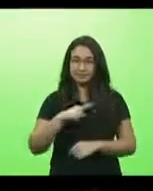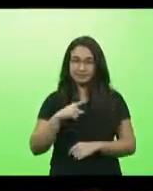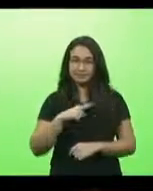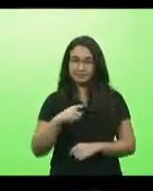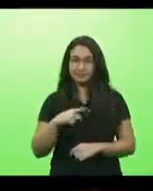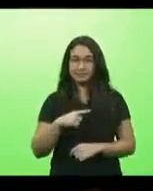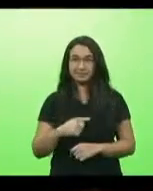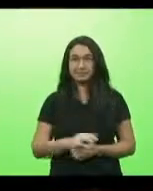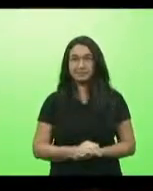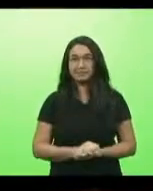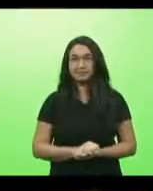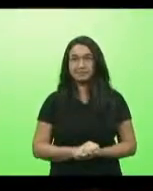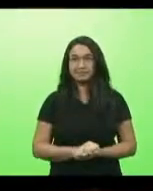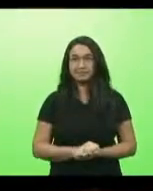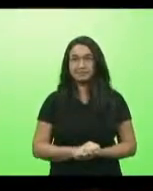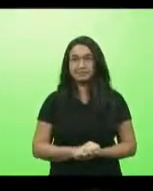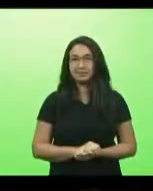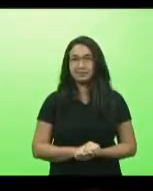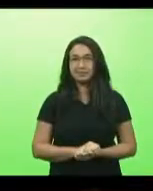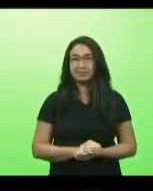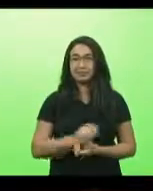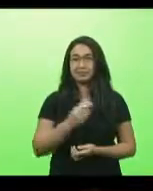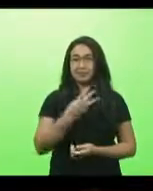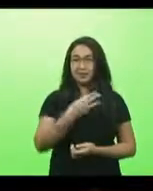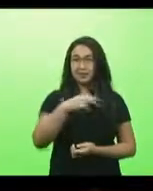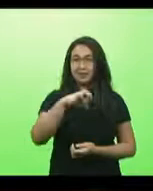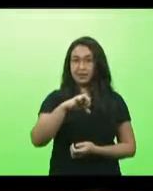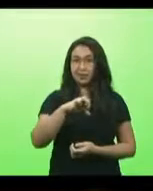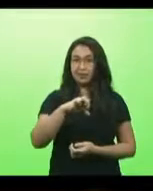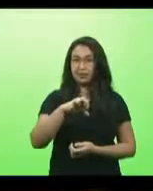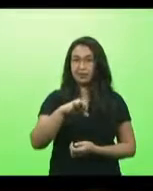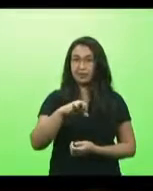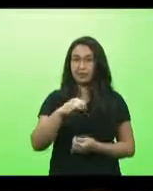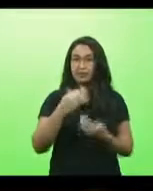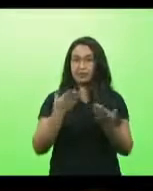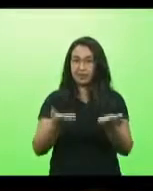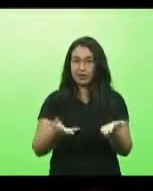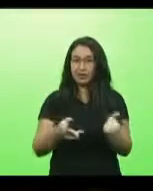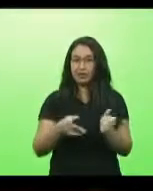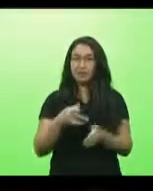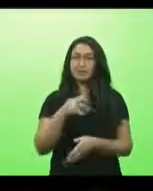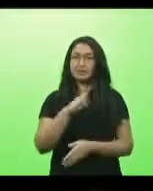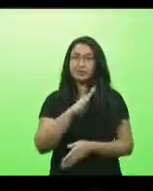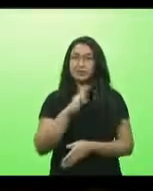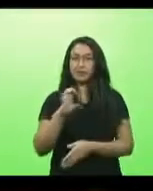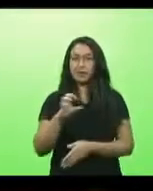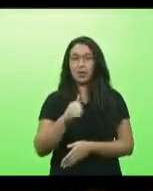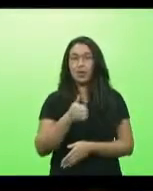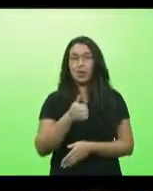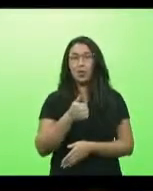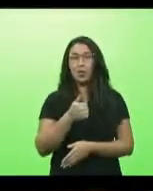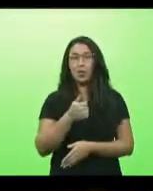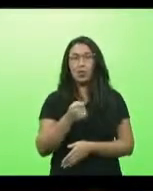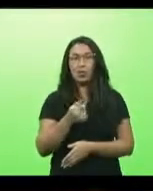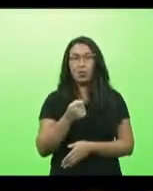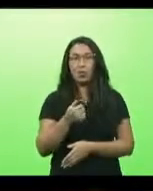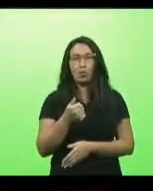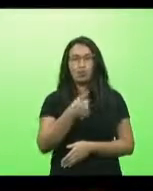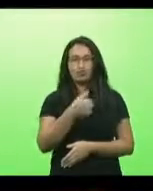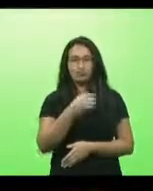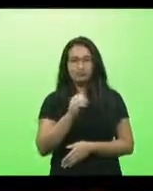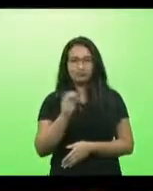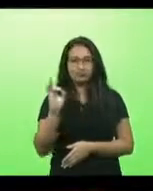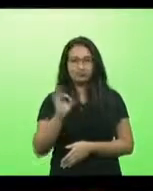488 policiais então 39 serão remetidos para Blumenau quase 10% que é um um número